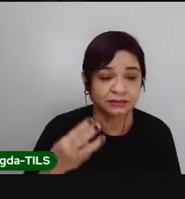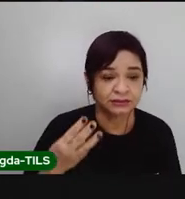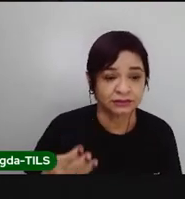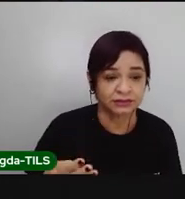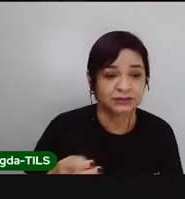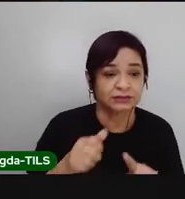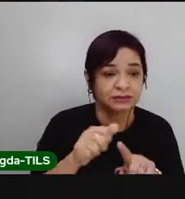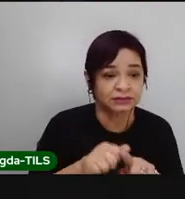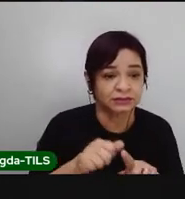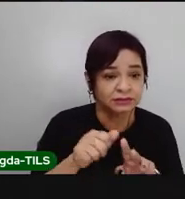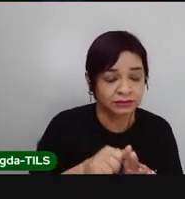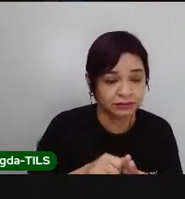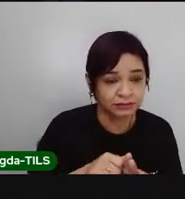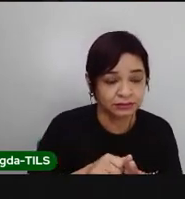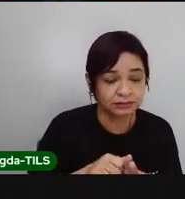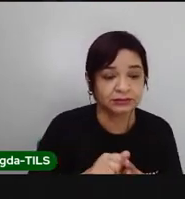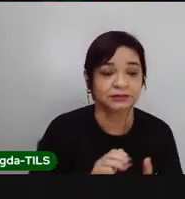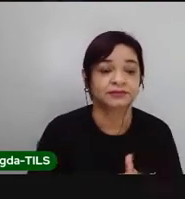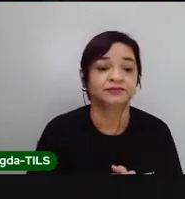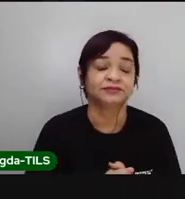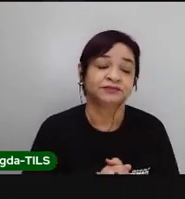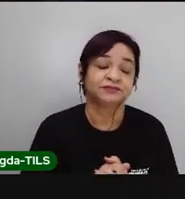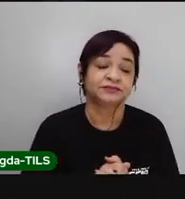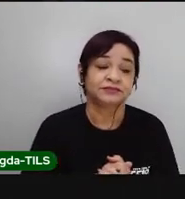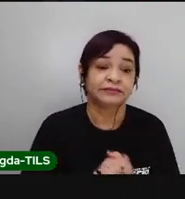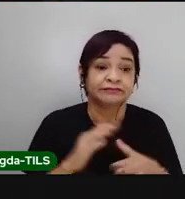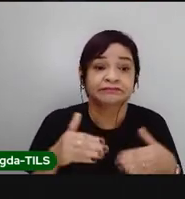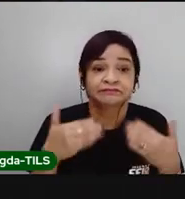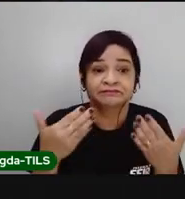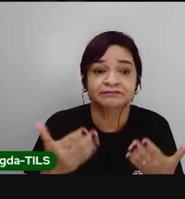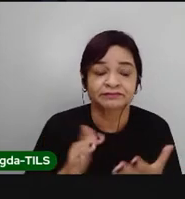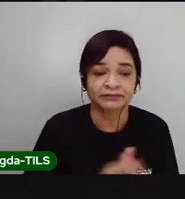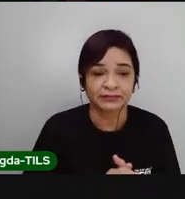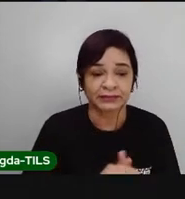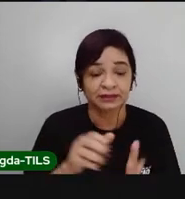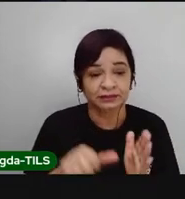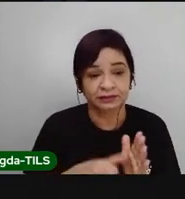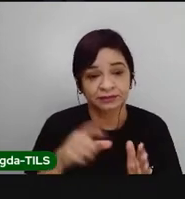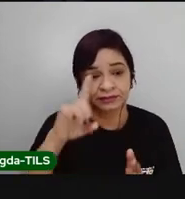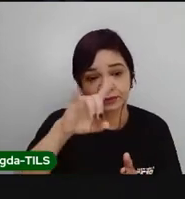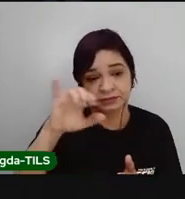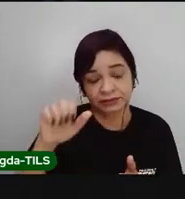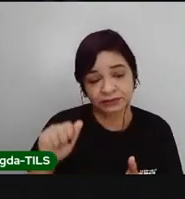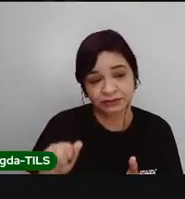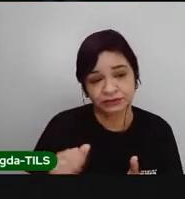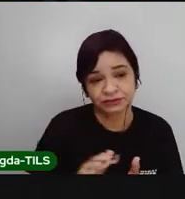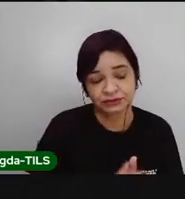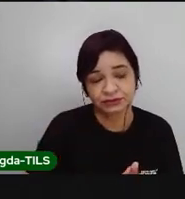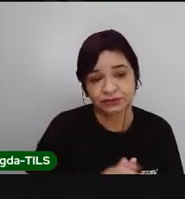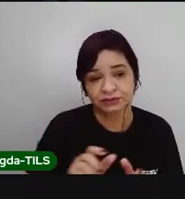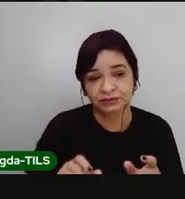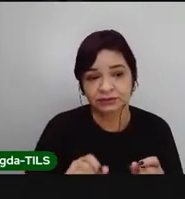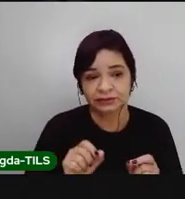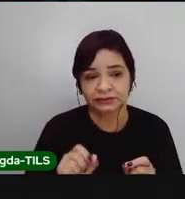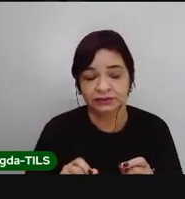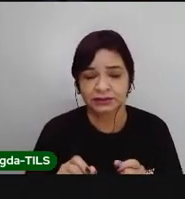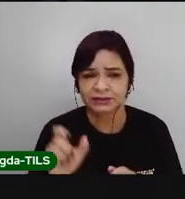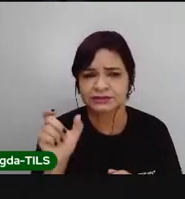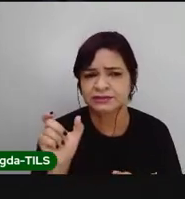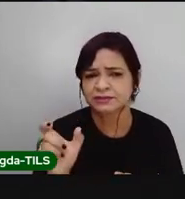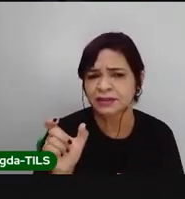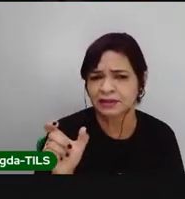Então, o outono iniciou no dia 21 de março, e no seu primeiro dia teve o equinócio de outono. Essa palavrinha